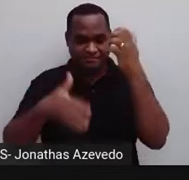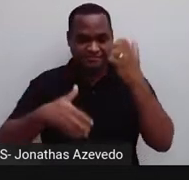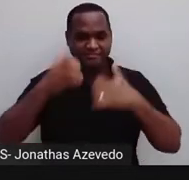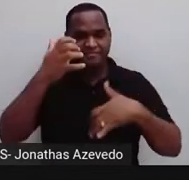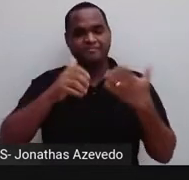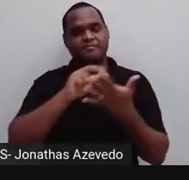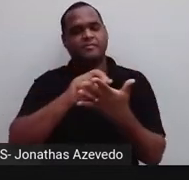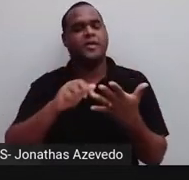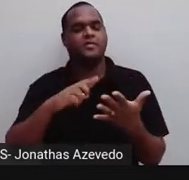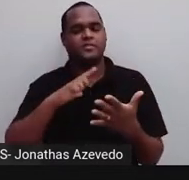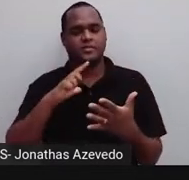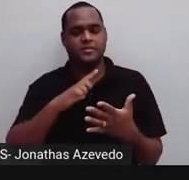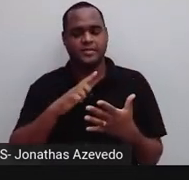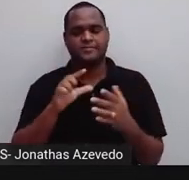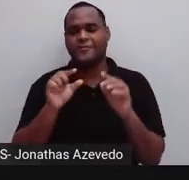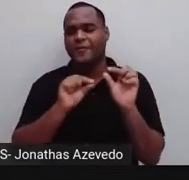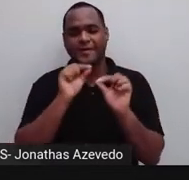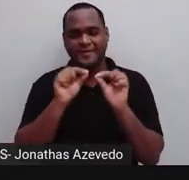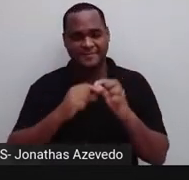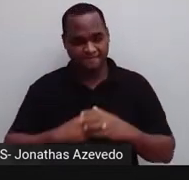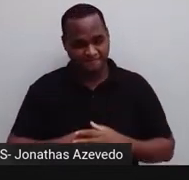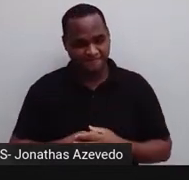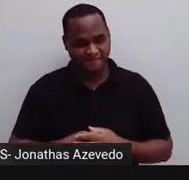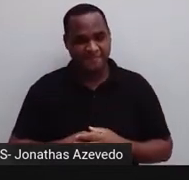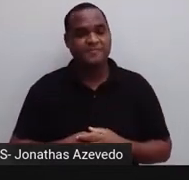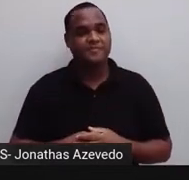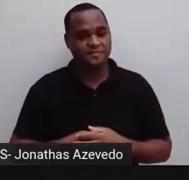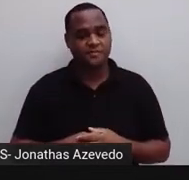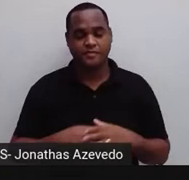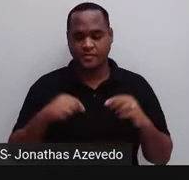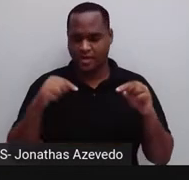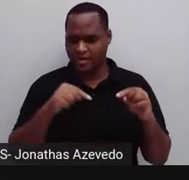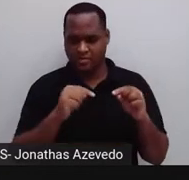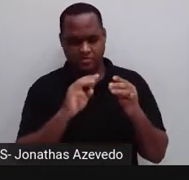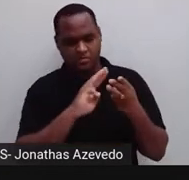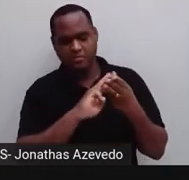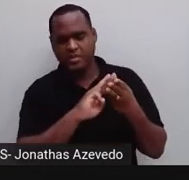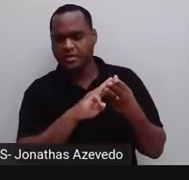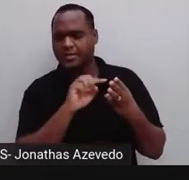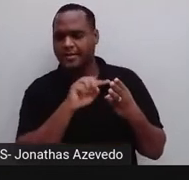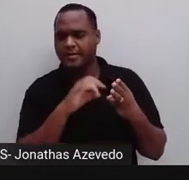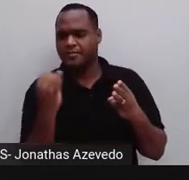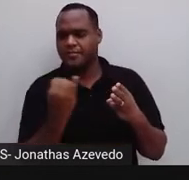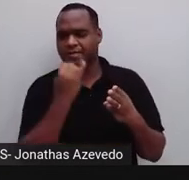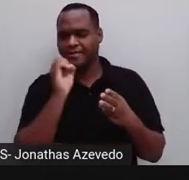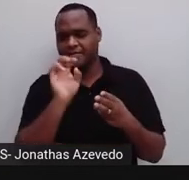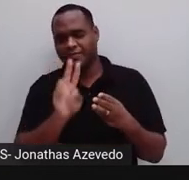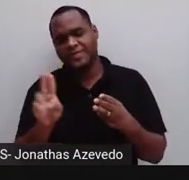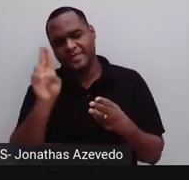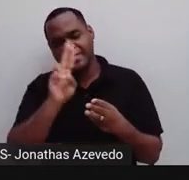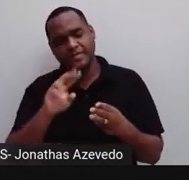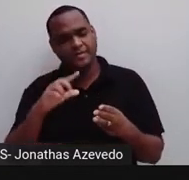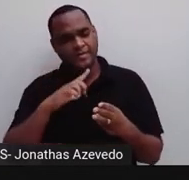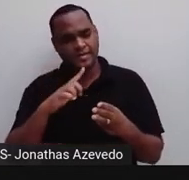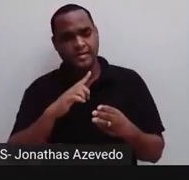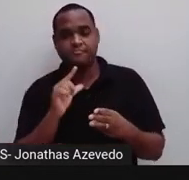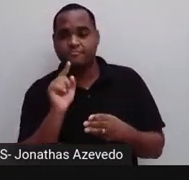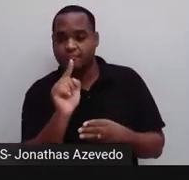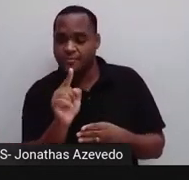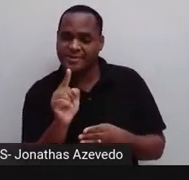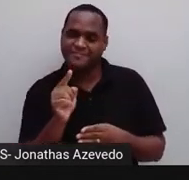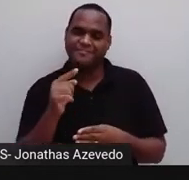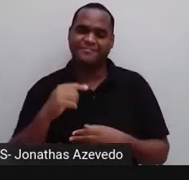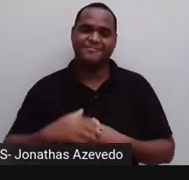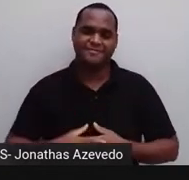ver o quanto a matemática, ela é útil para mim, ela é útil para